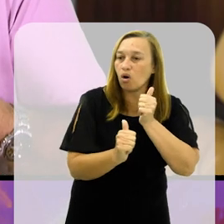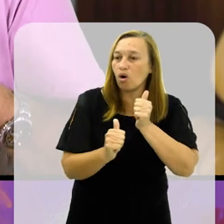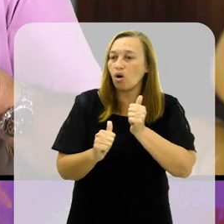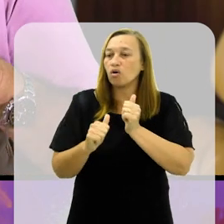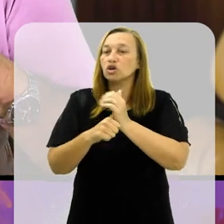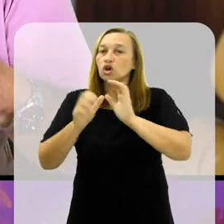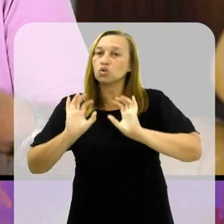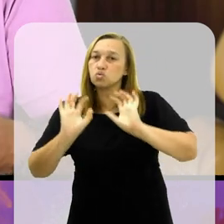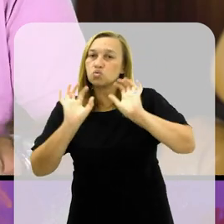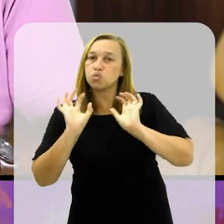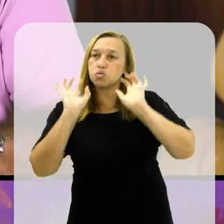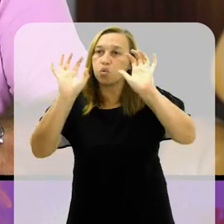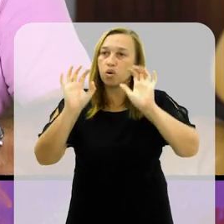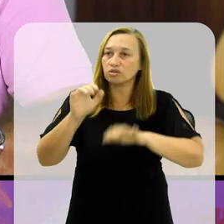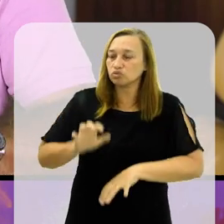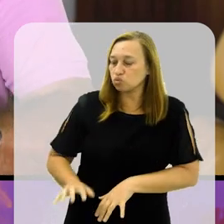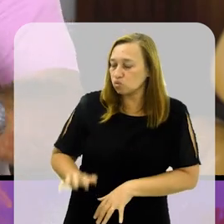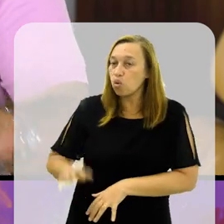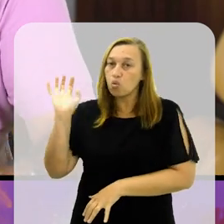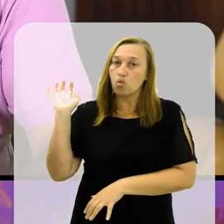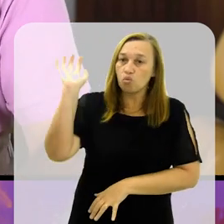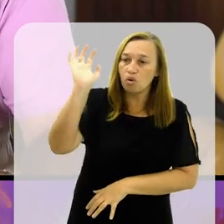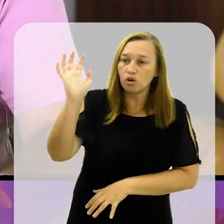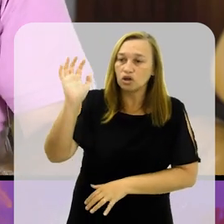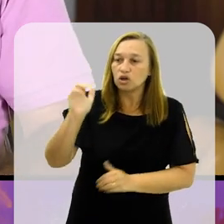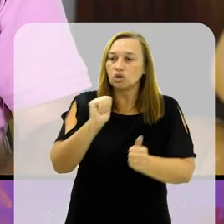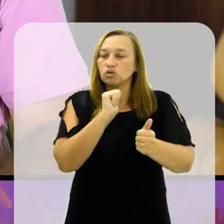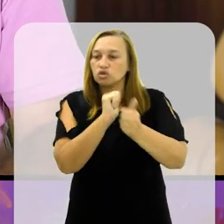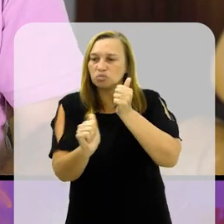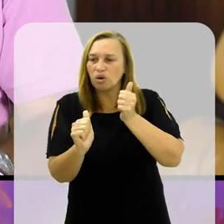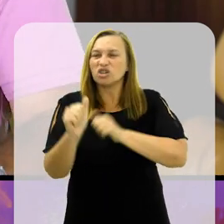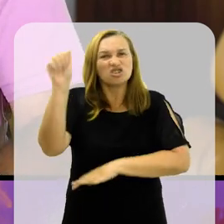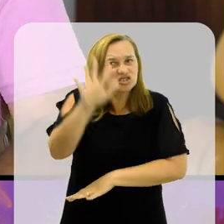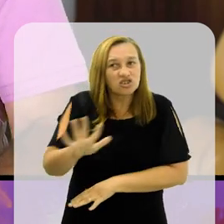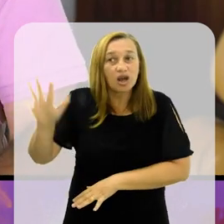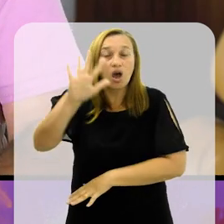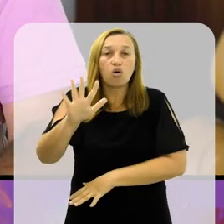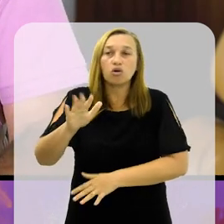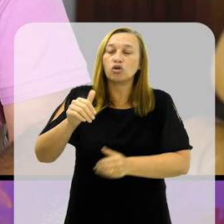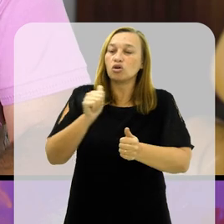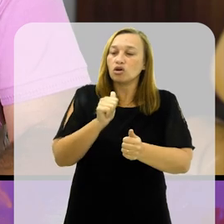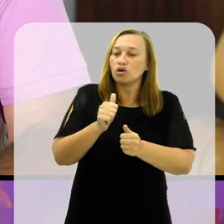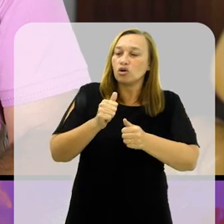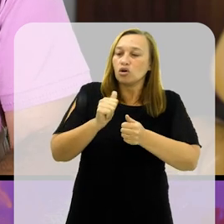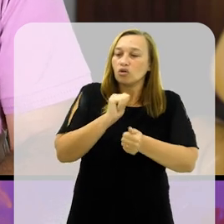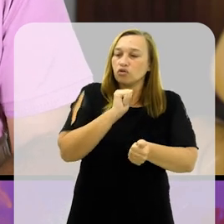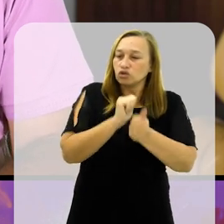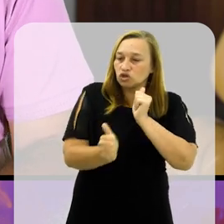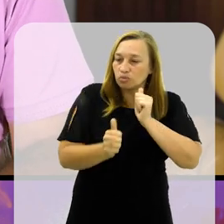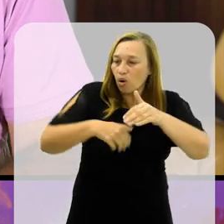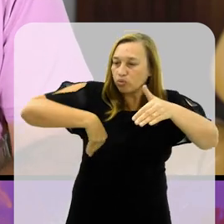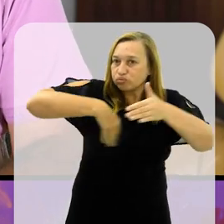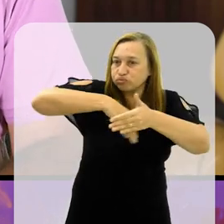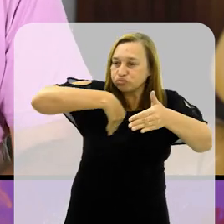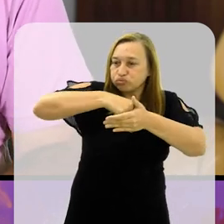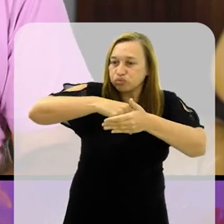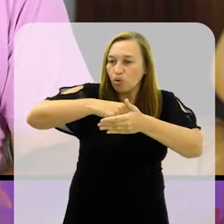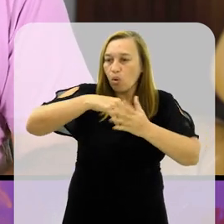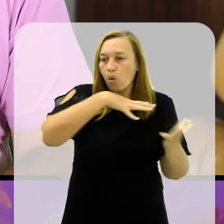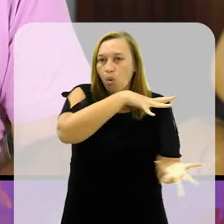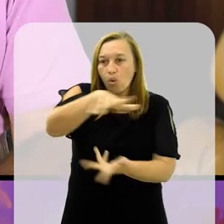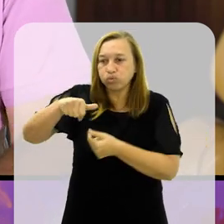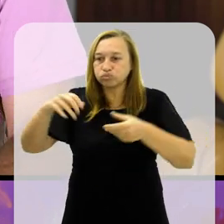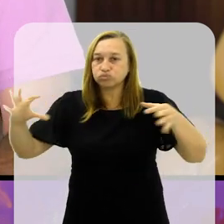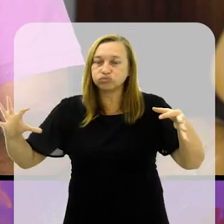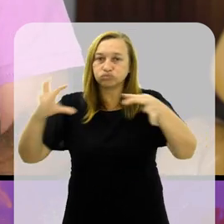de vôlei, de basquete, enfim, o esporte em geral. Eu costumo dizer que o futebol une o mundo pela bola.